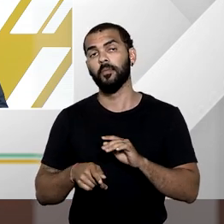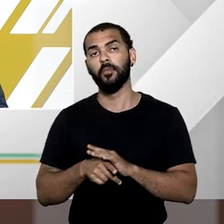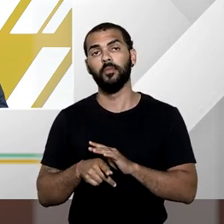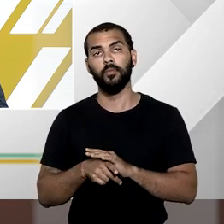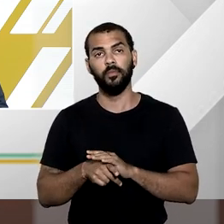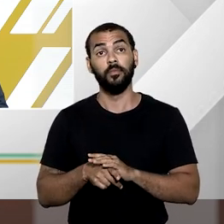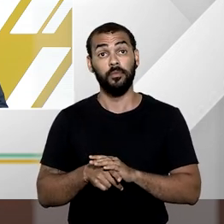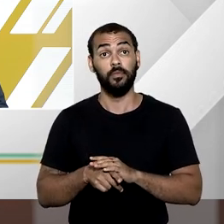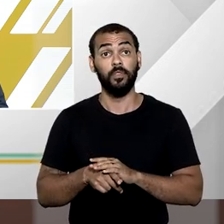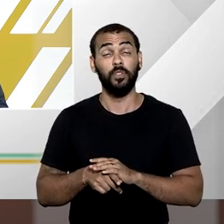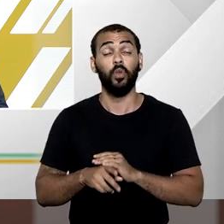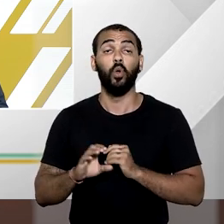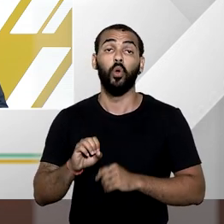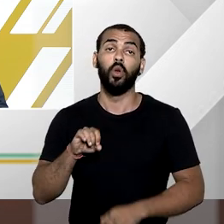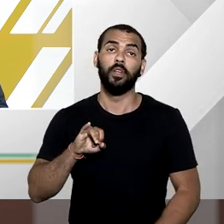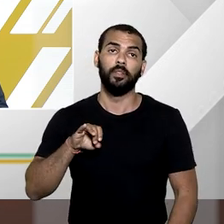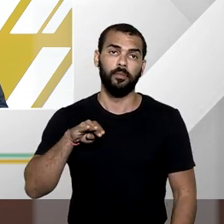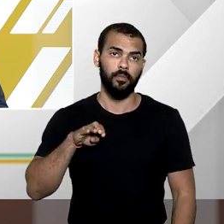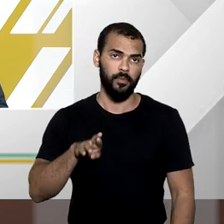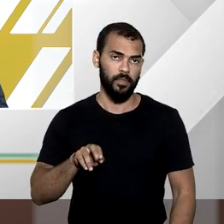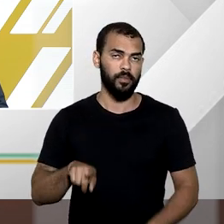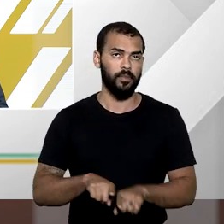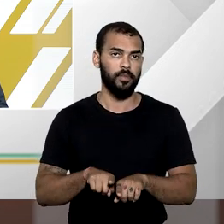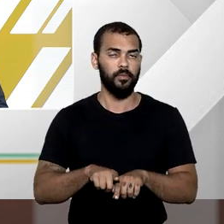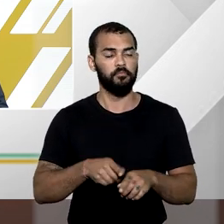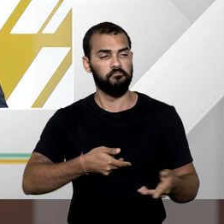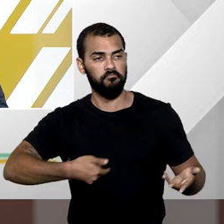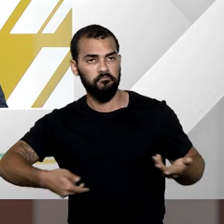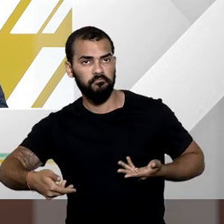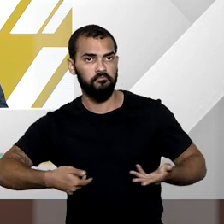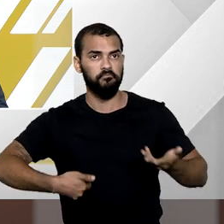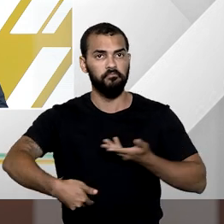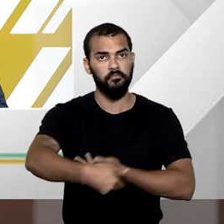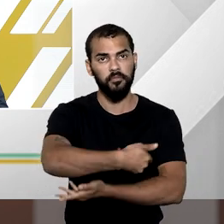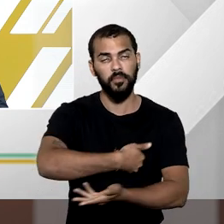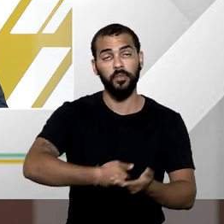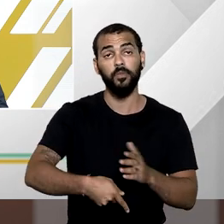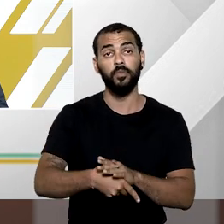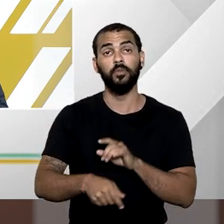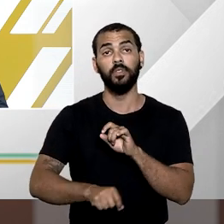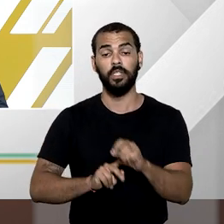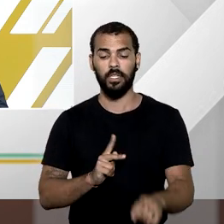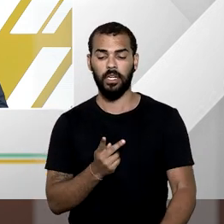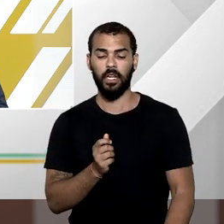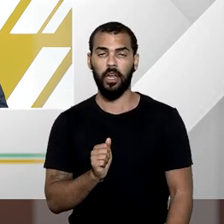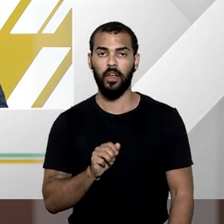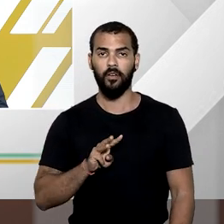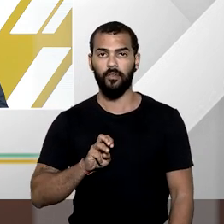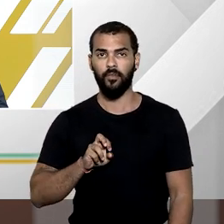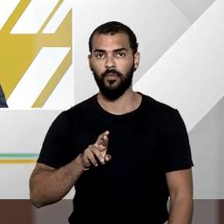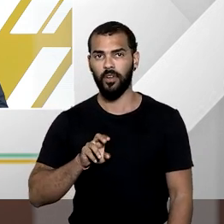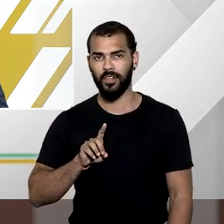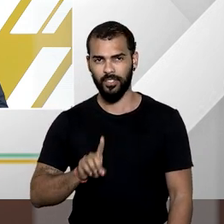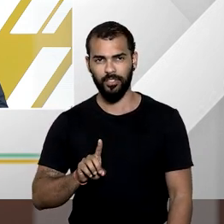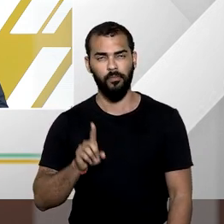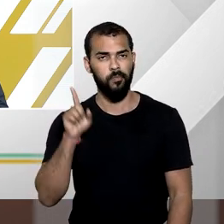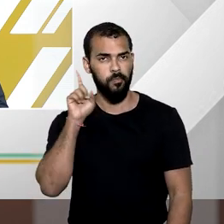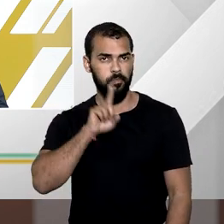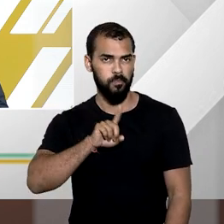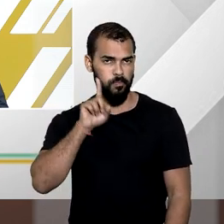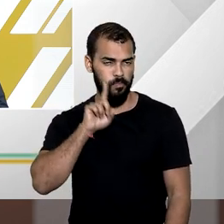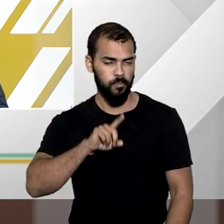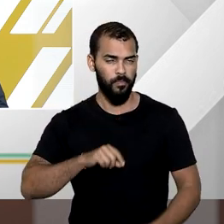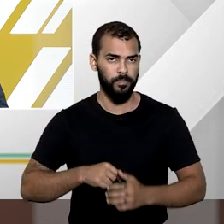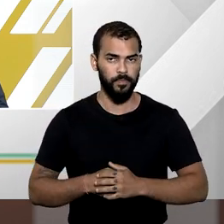Universidade de Coimbra e em mediação pela Harvard Law School e Strauss Institute Pepperdine Law